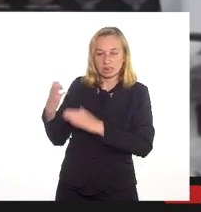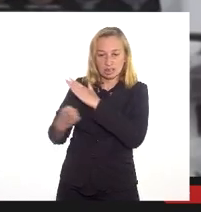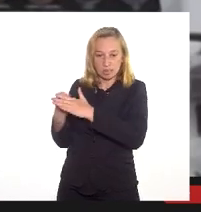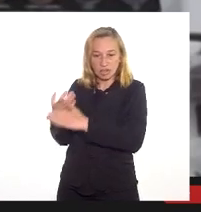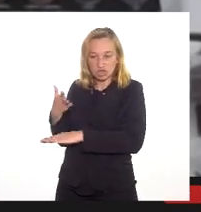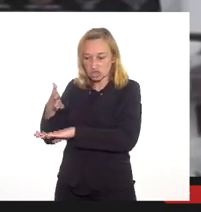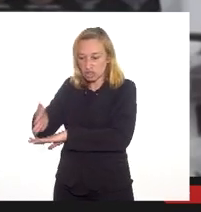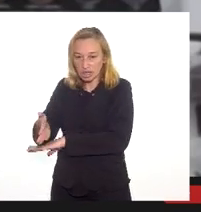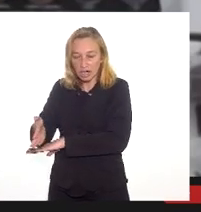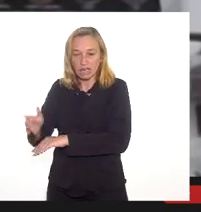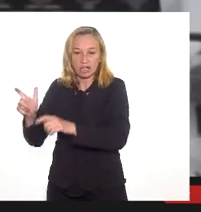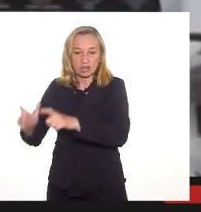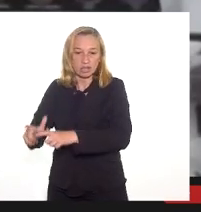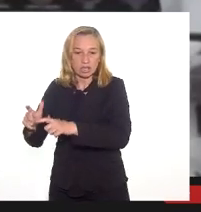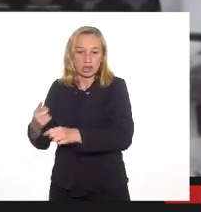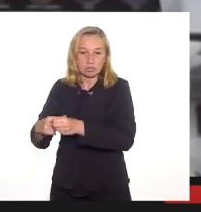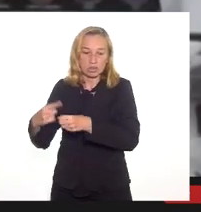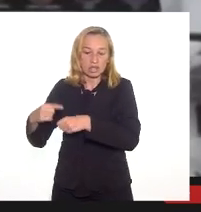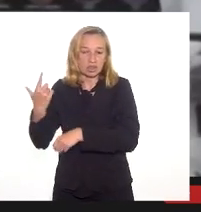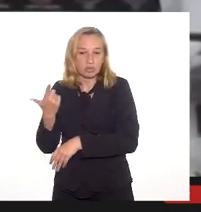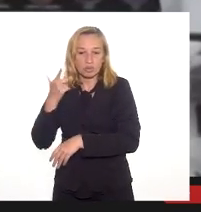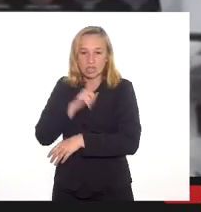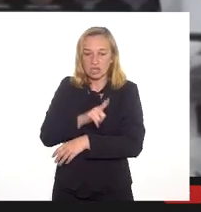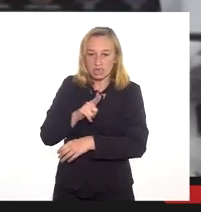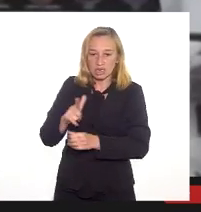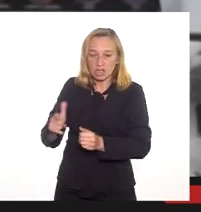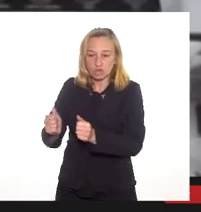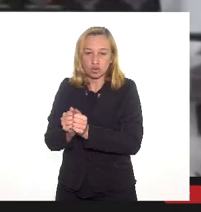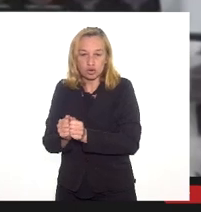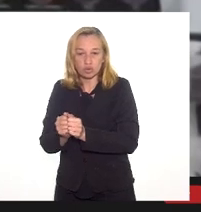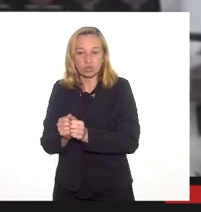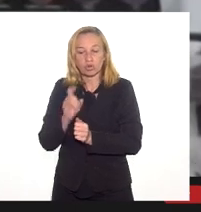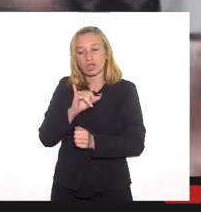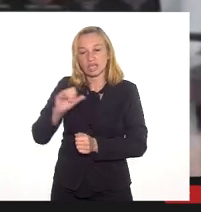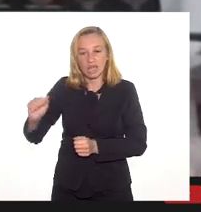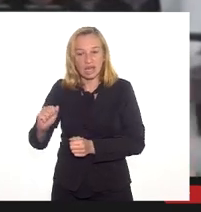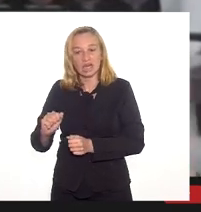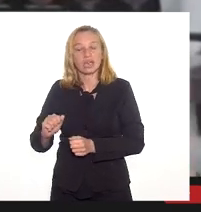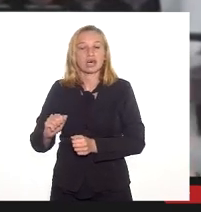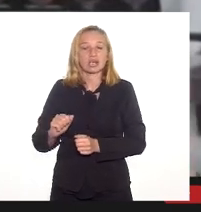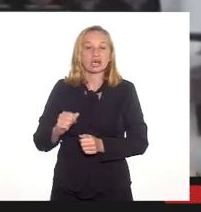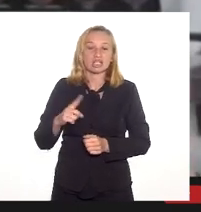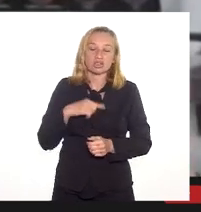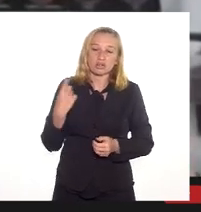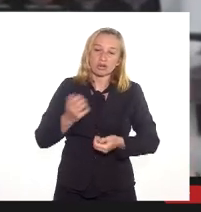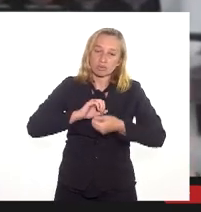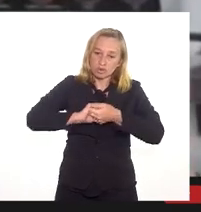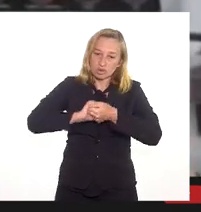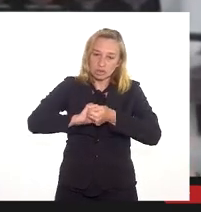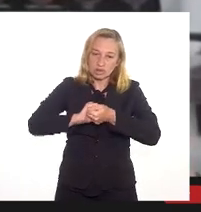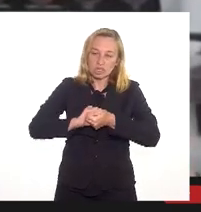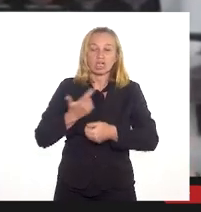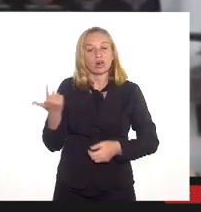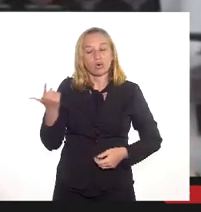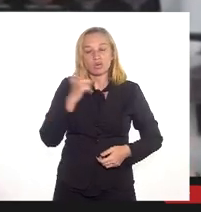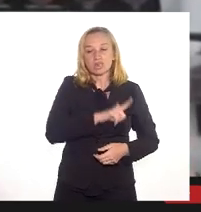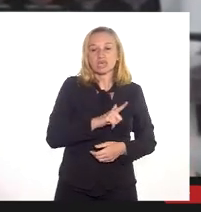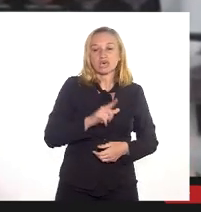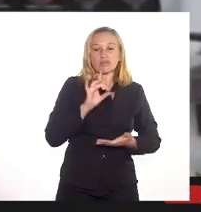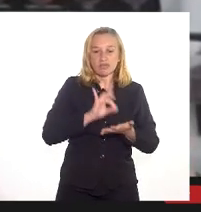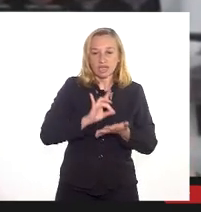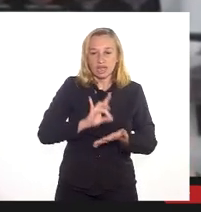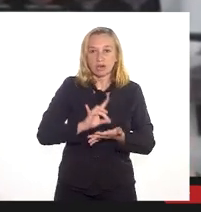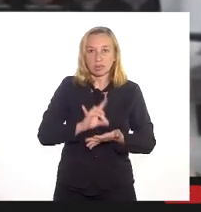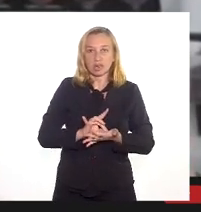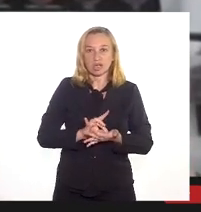medidas compensatórias, o município conseguirá, junto e parceria com o INEA. Enfim, a gente dá as mãos para que a gente consiga realmente